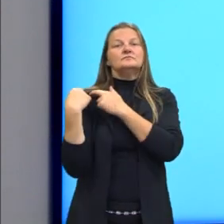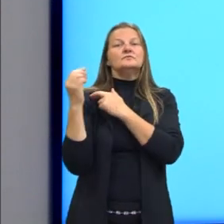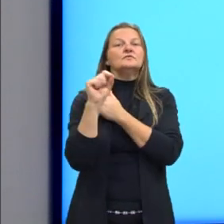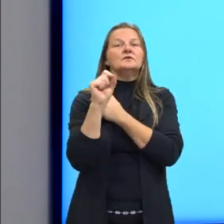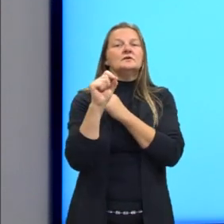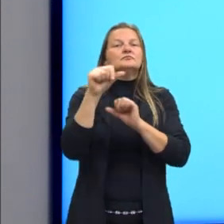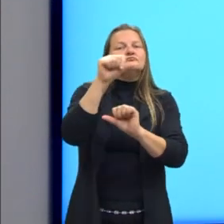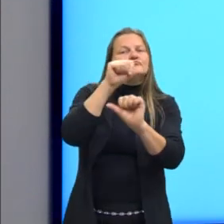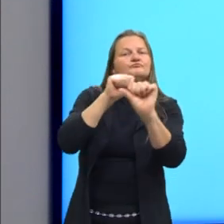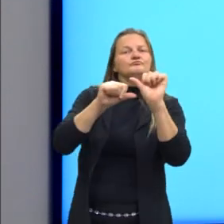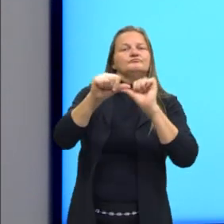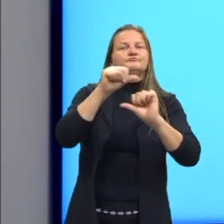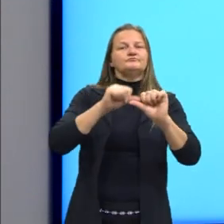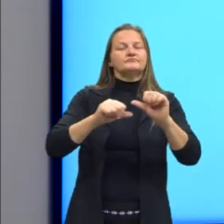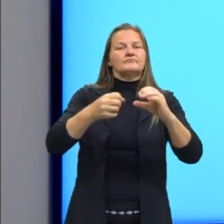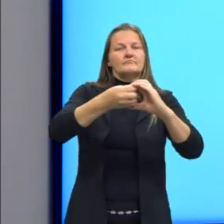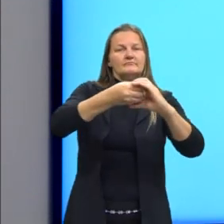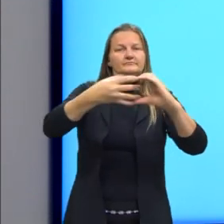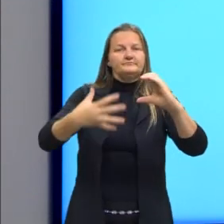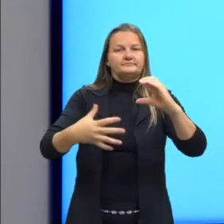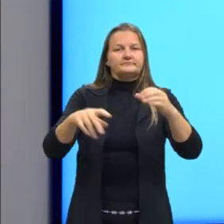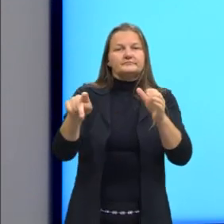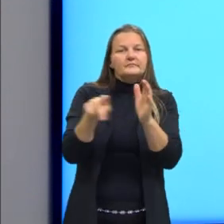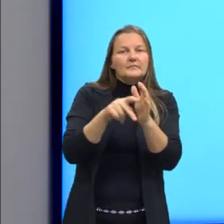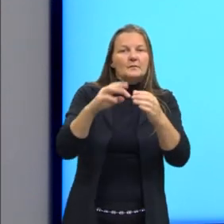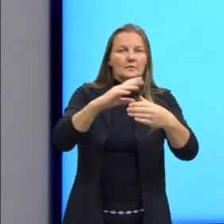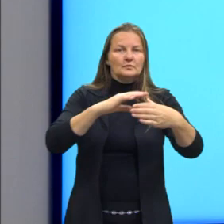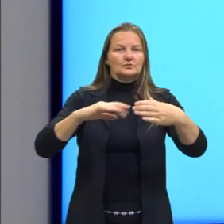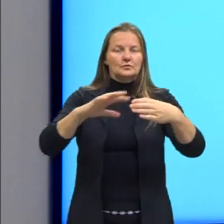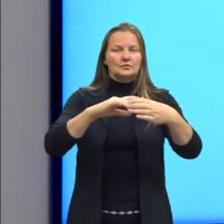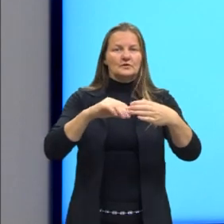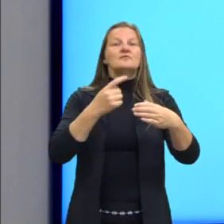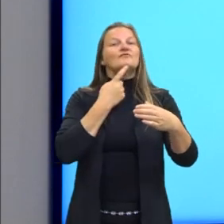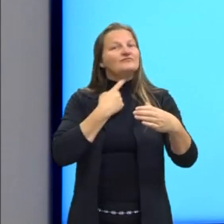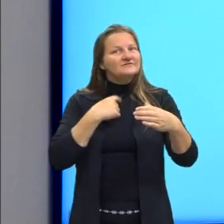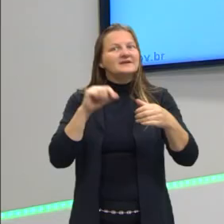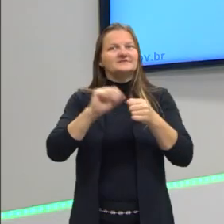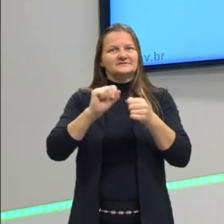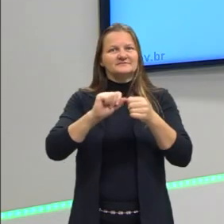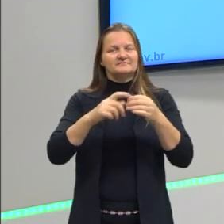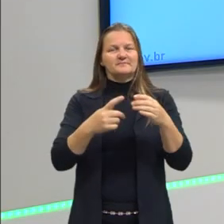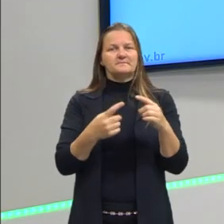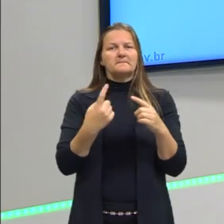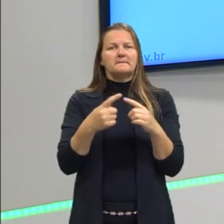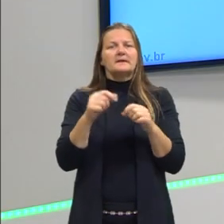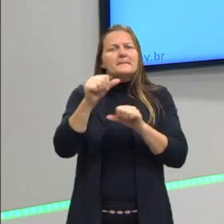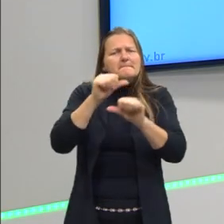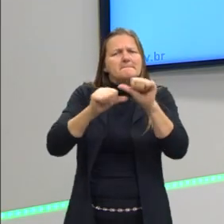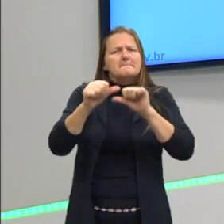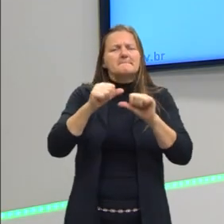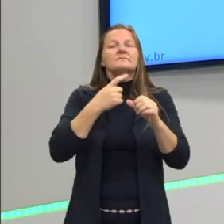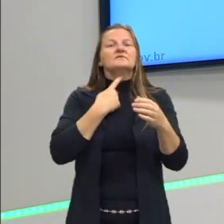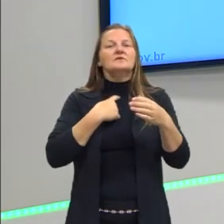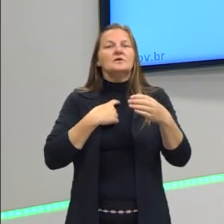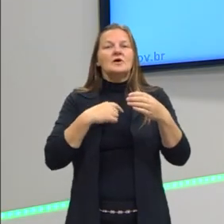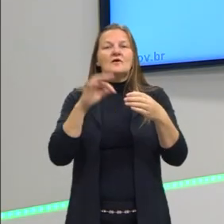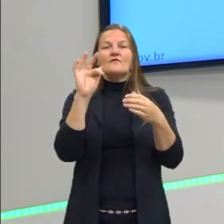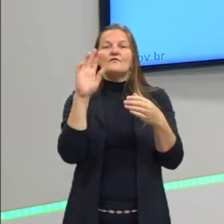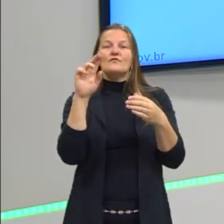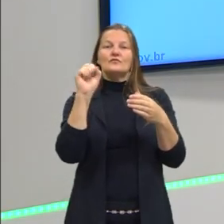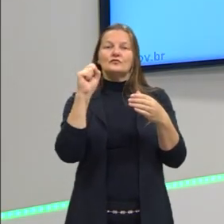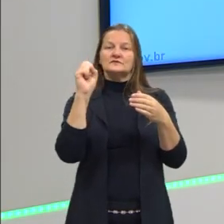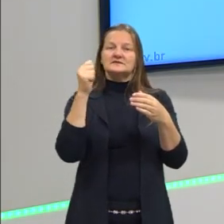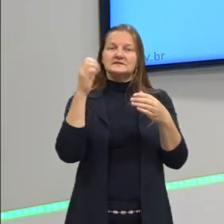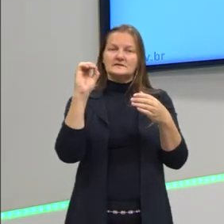mudanças em determinadas propriedades. essas mudanças que a gente deseja que ocorra, que eu mude o ponto de fusão, que eu